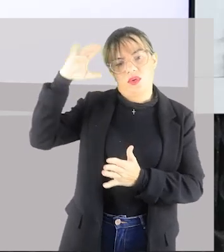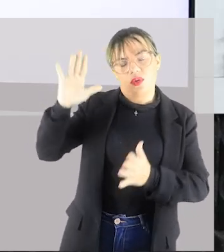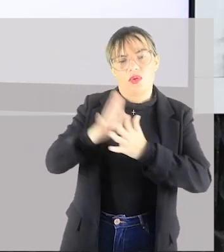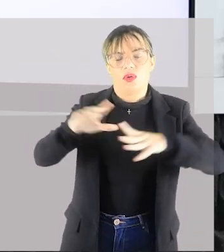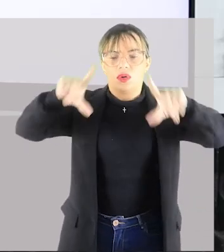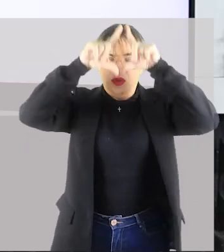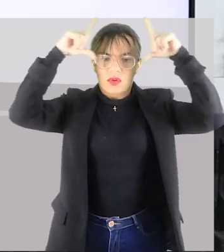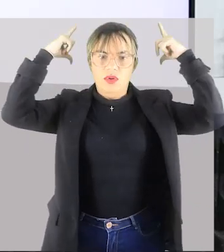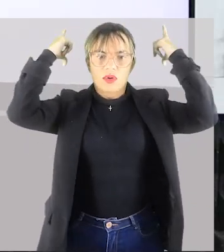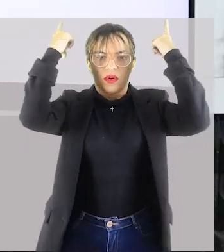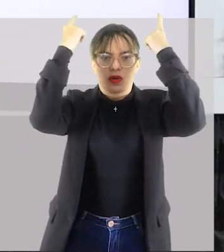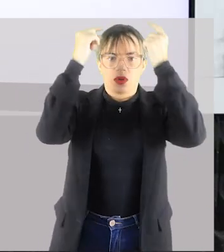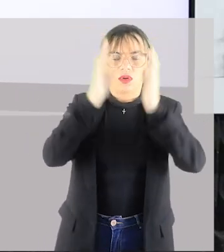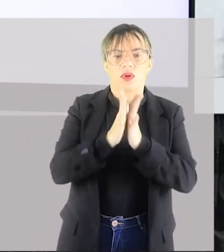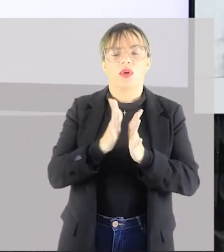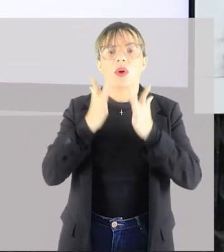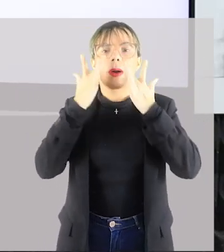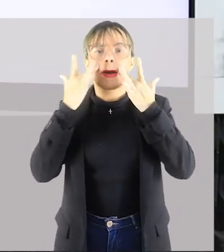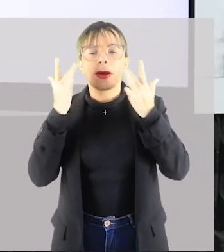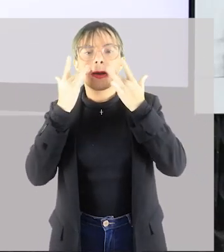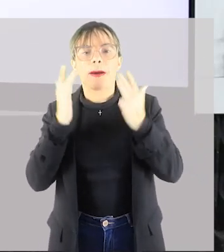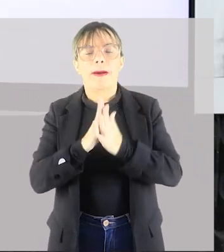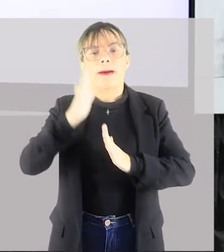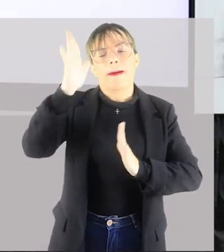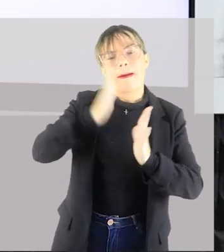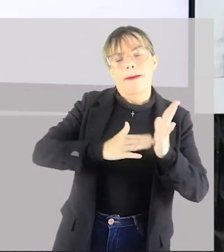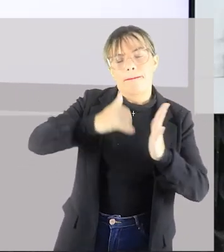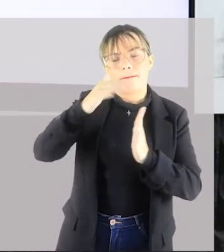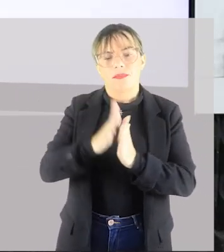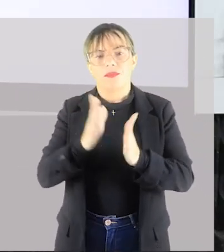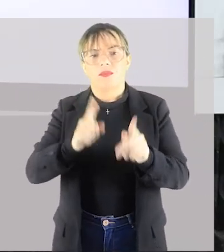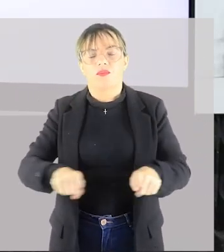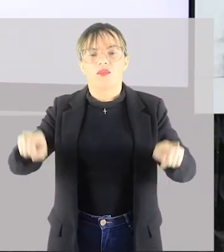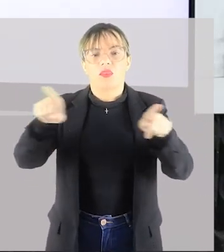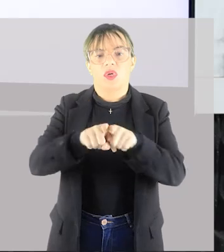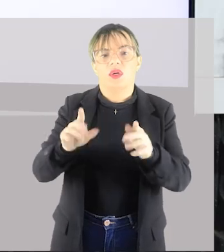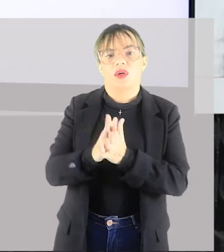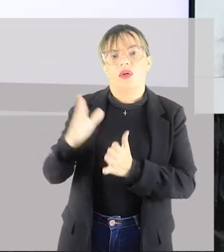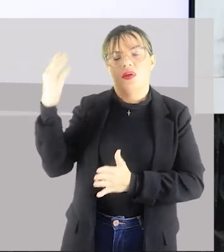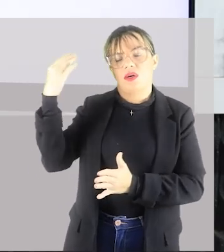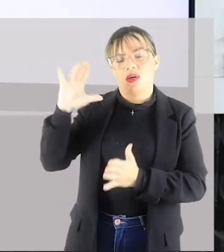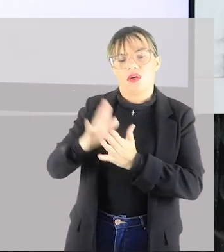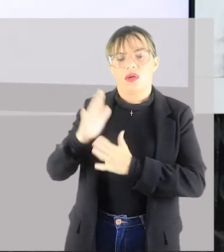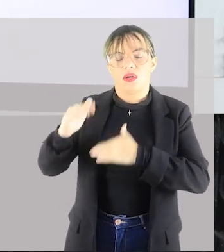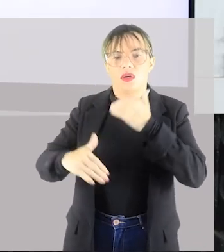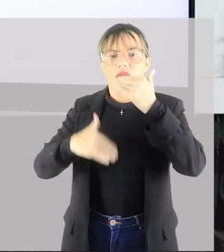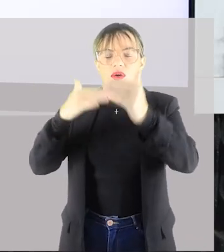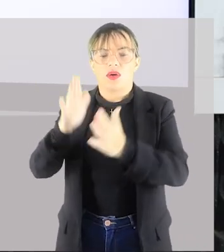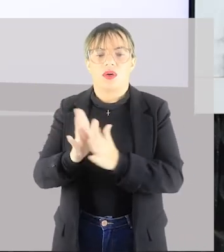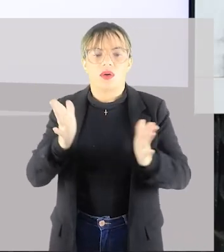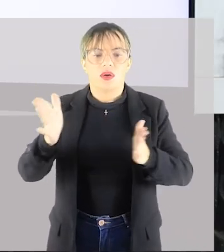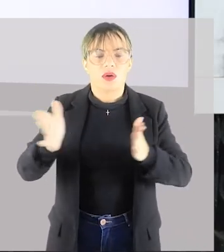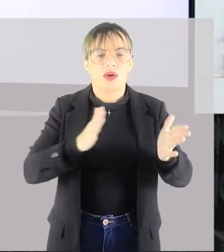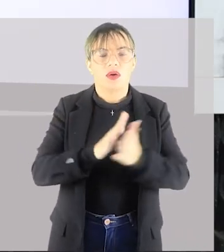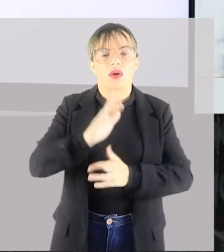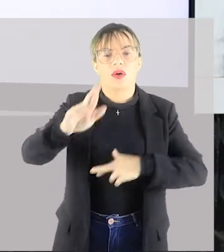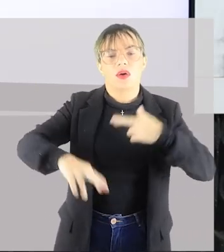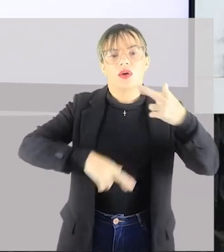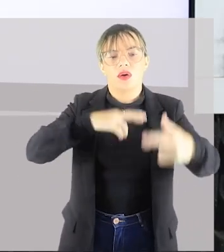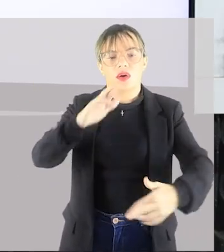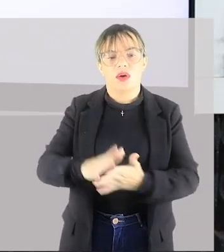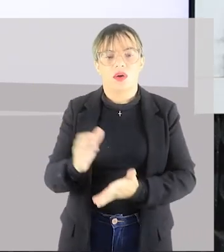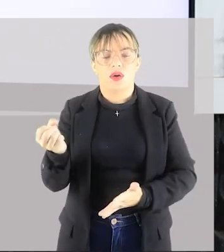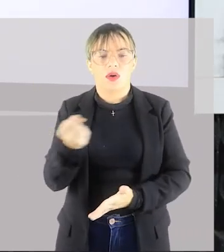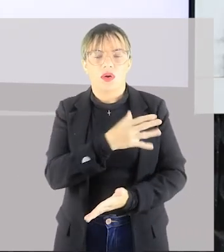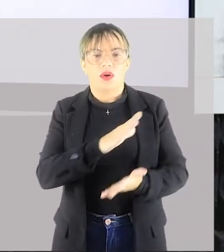Então a arte plástica renasceu, a ciência também começa a crescer nesse período do Renascimento, a